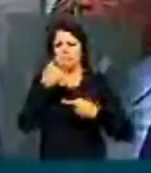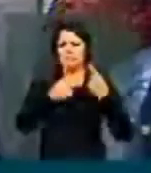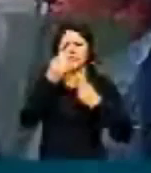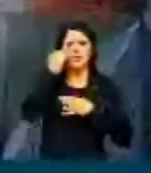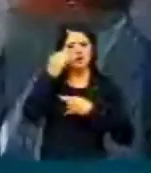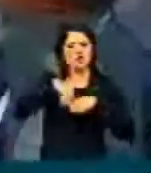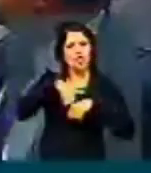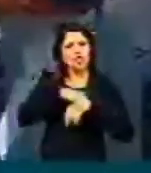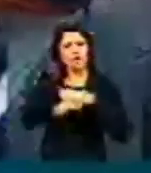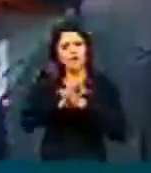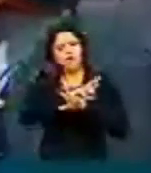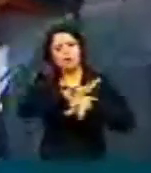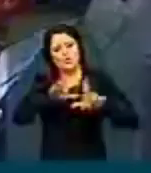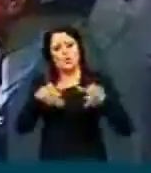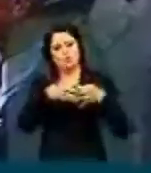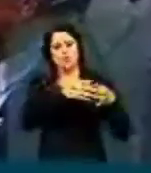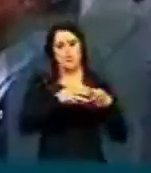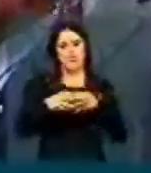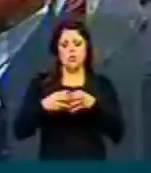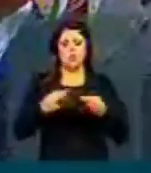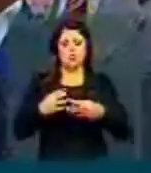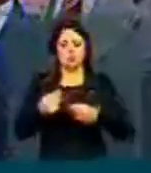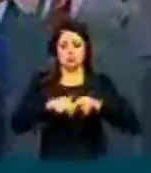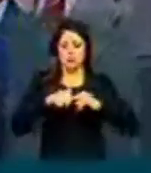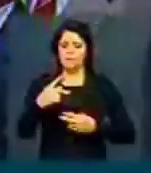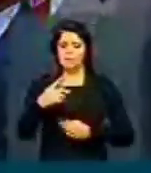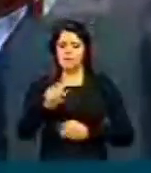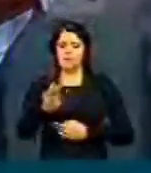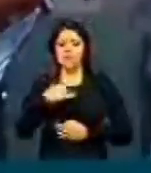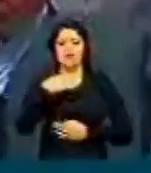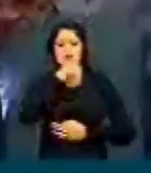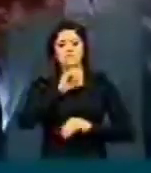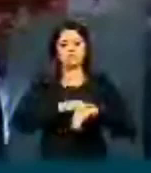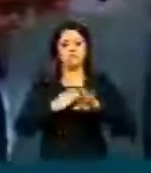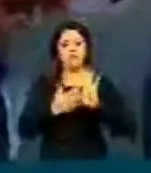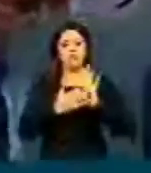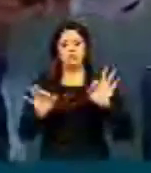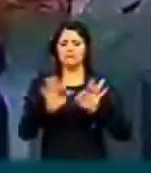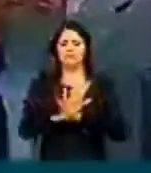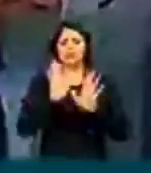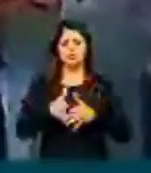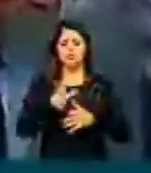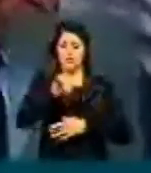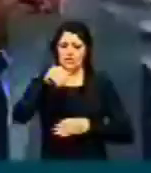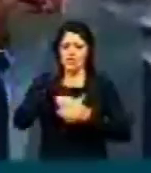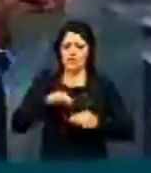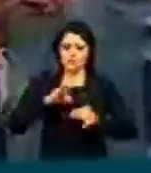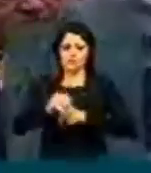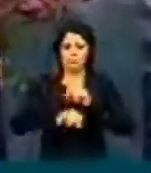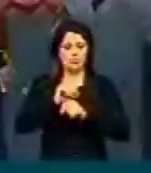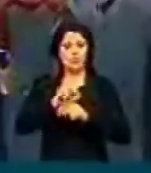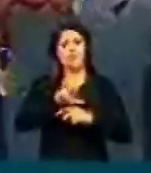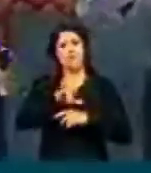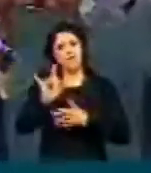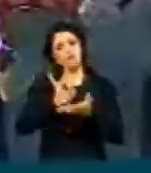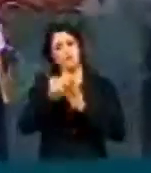com as diversas bancadas partidárias. Então, o PSB acha sim que essa proposta já está madura para ser votada, para que seja